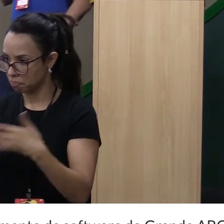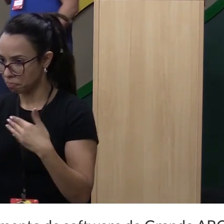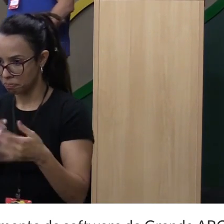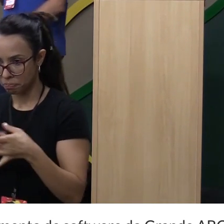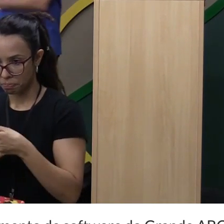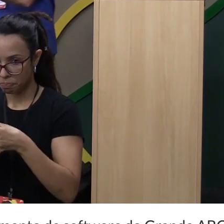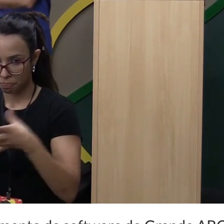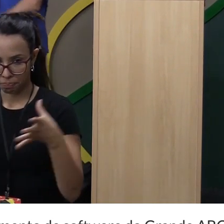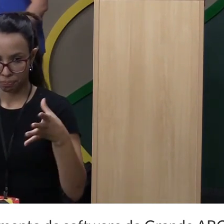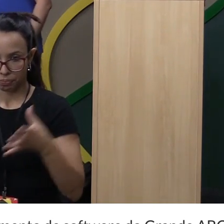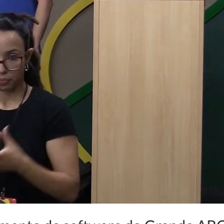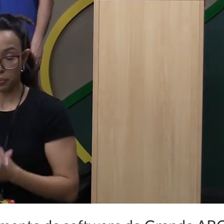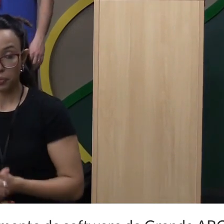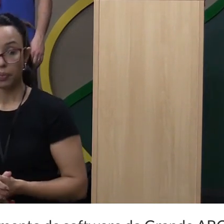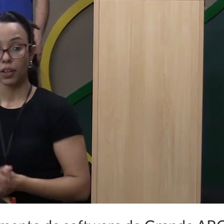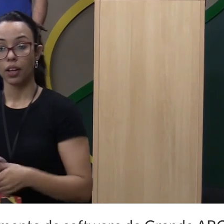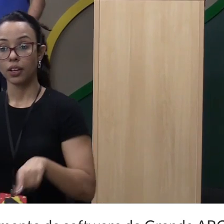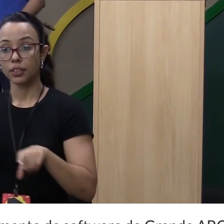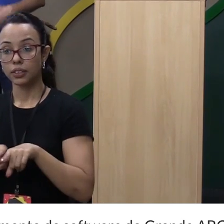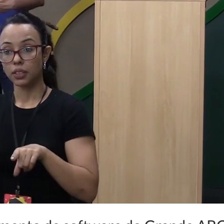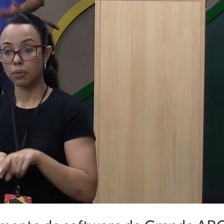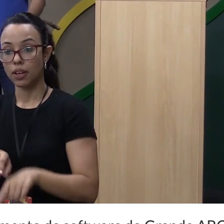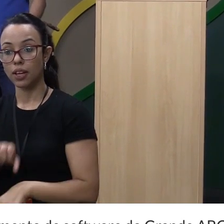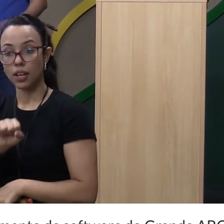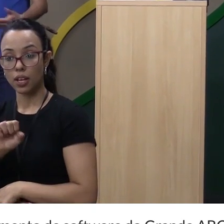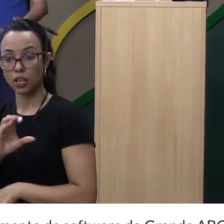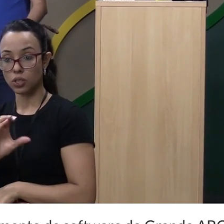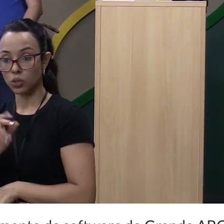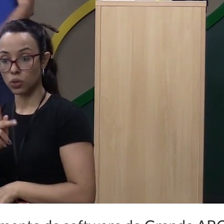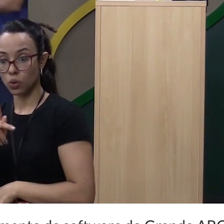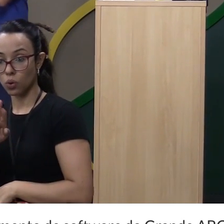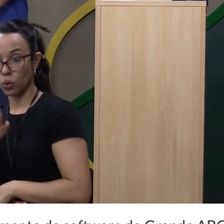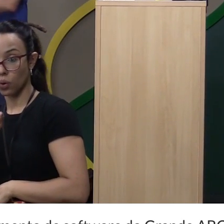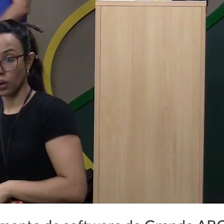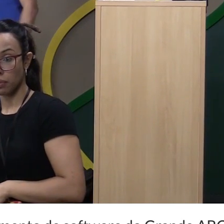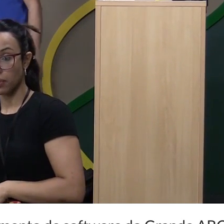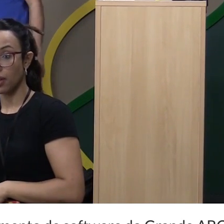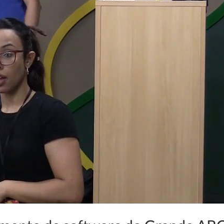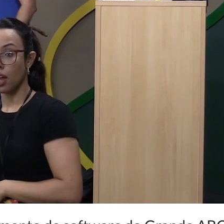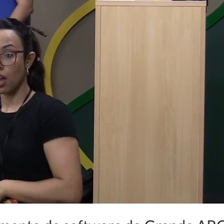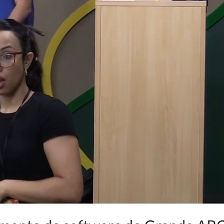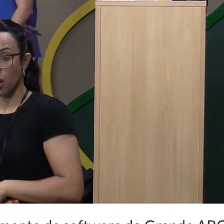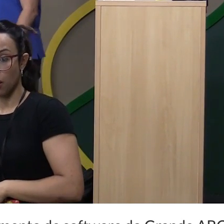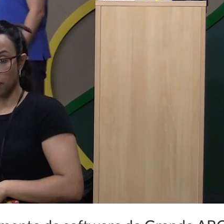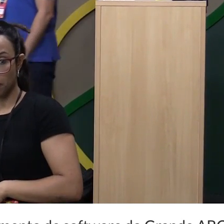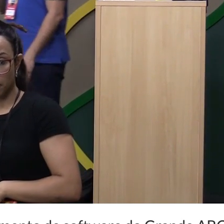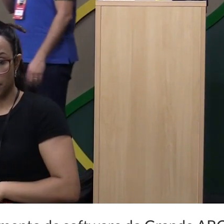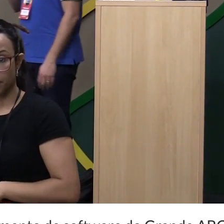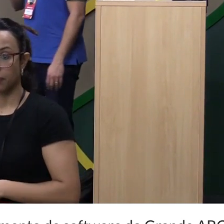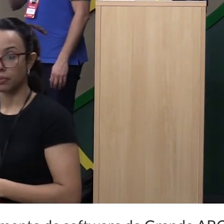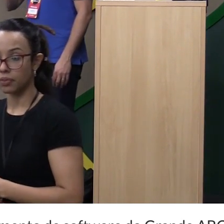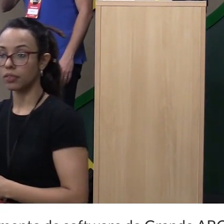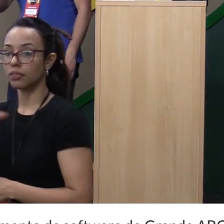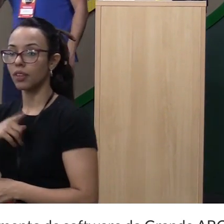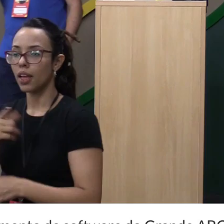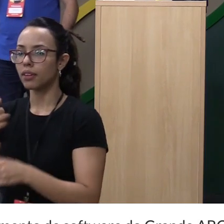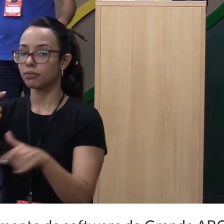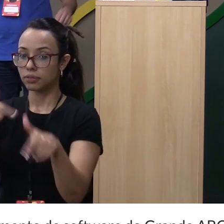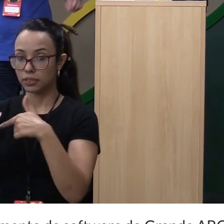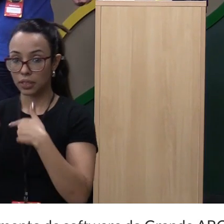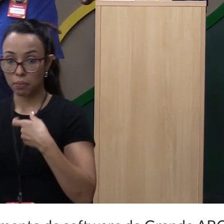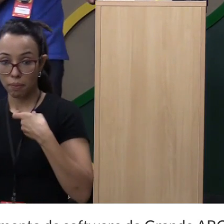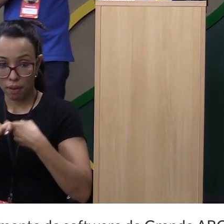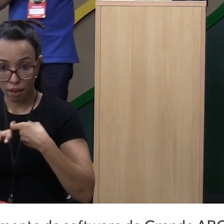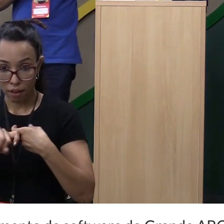Ah, e uma coisa, a Scraping Hub está contratando, para quem falar não tem emprego em Python, tem emprego em Python sim e é 100% remoto.